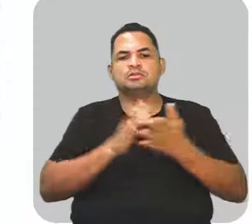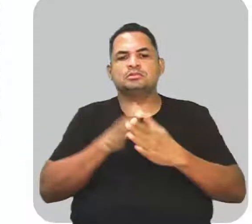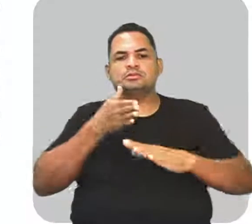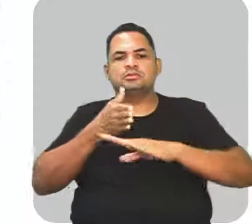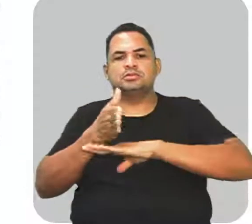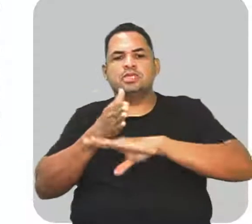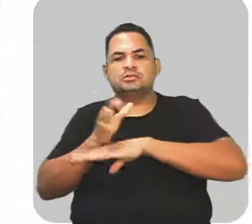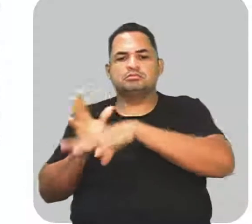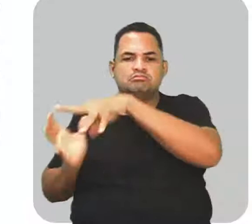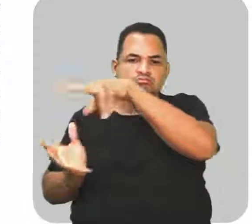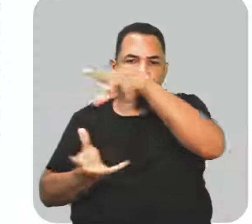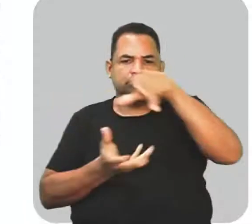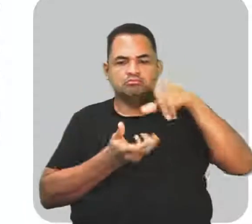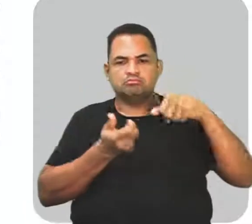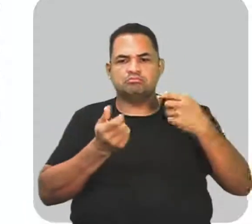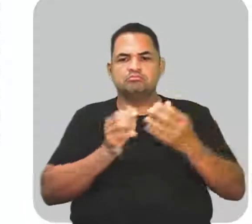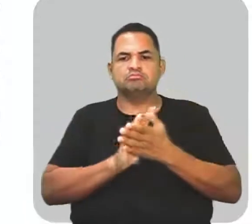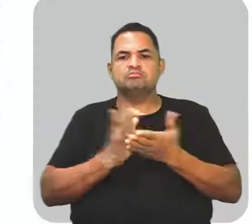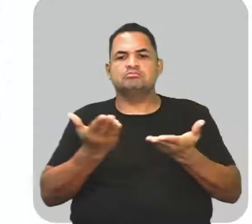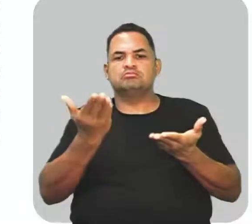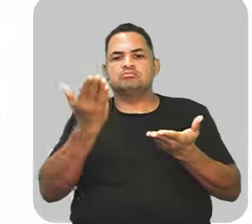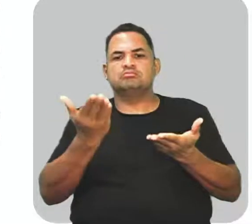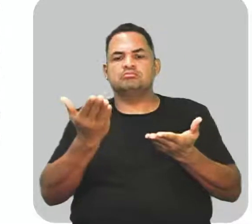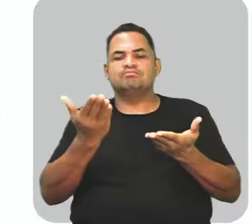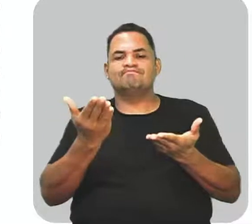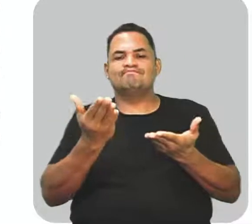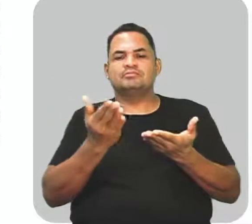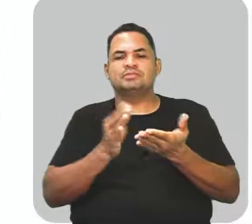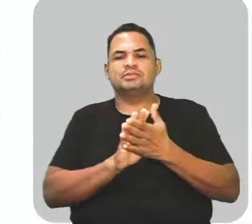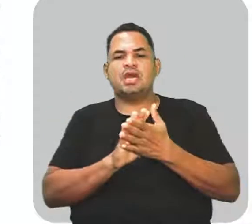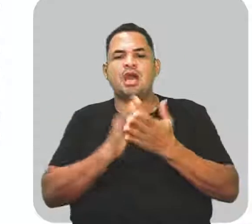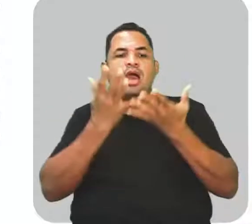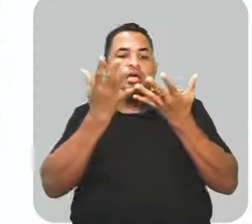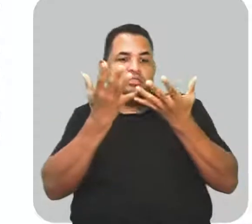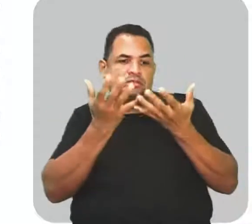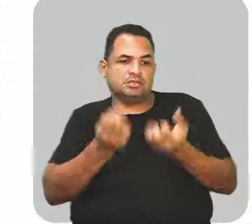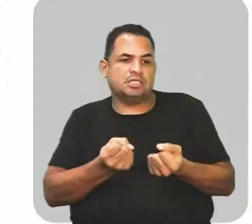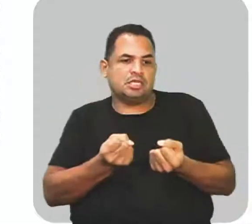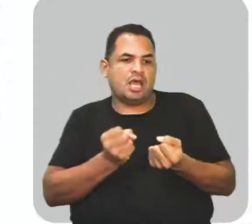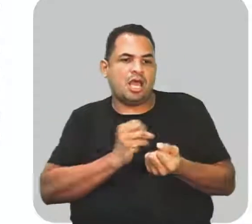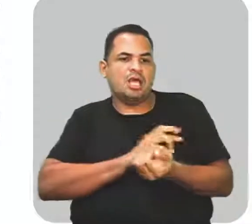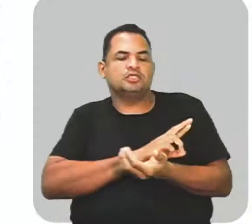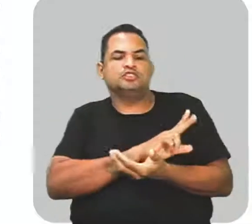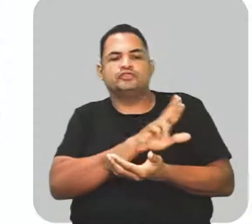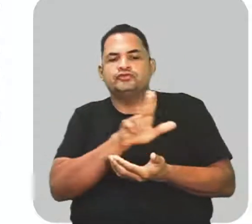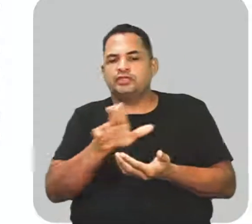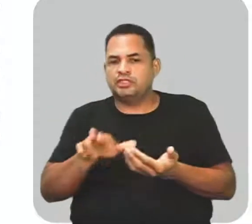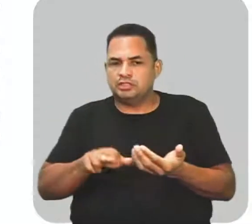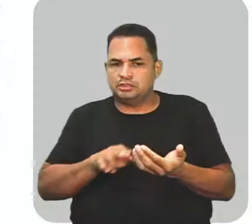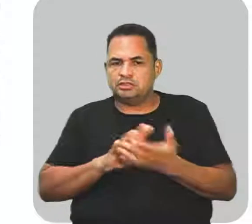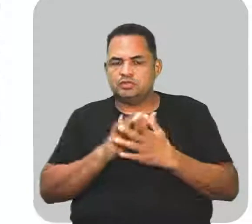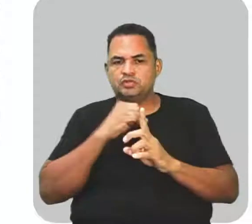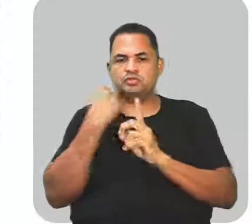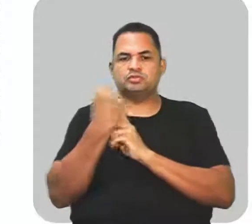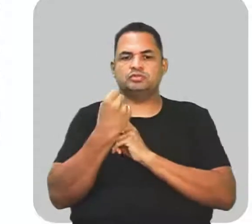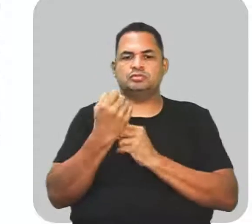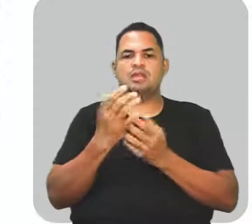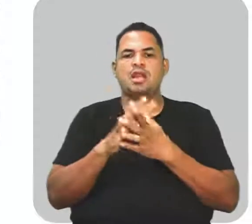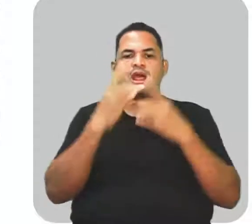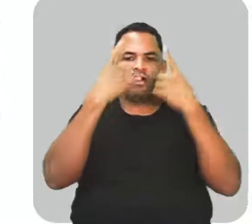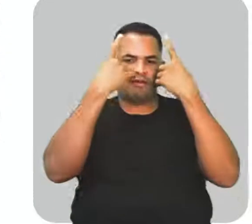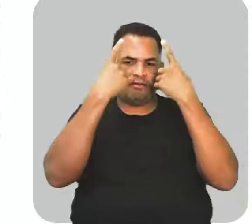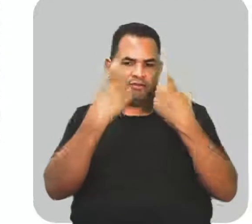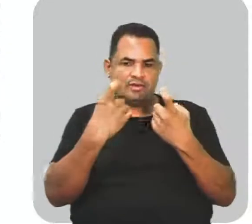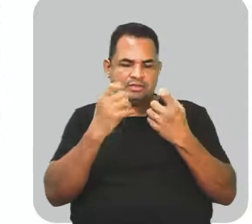universal, incentivando a tolerância às diferenças sociais. Afim de que a violência